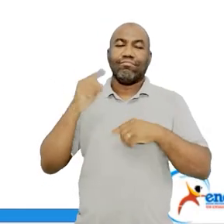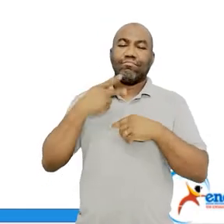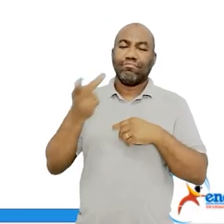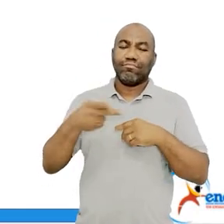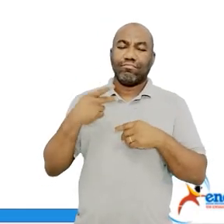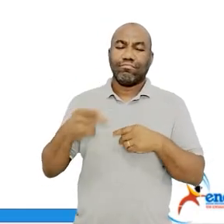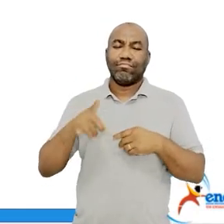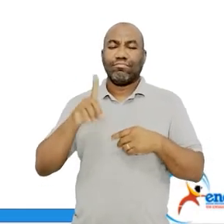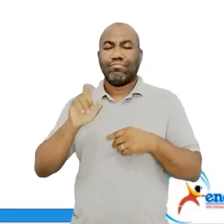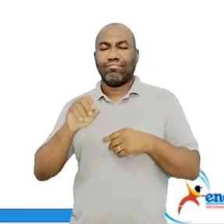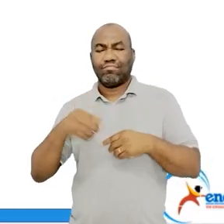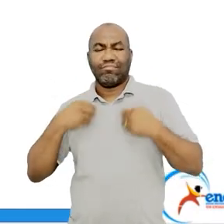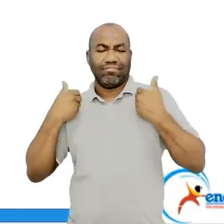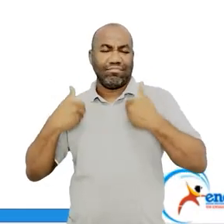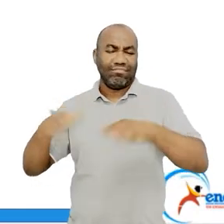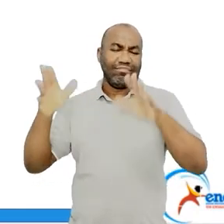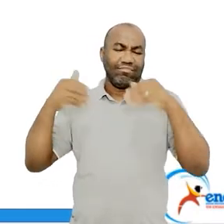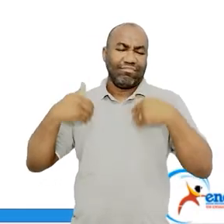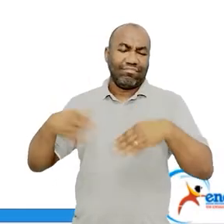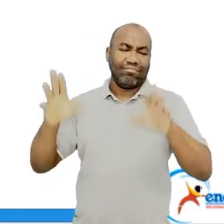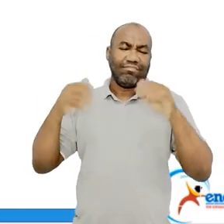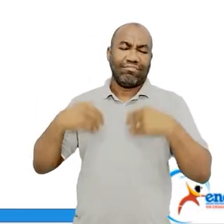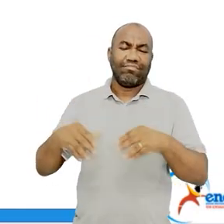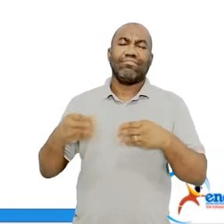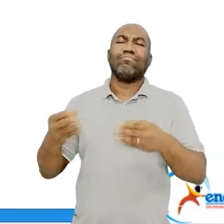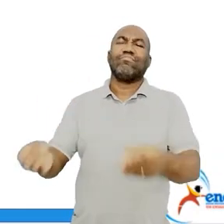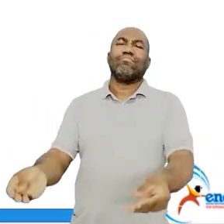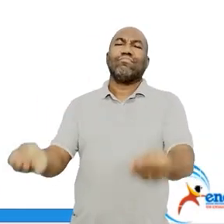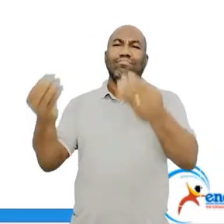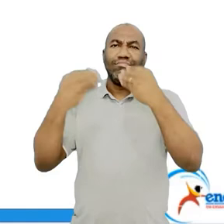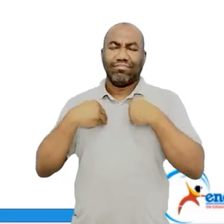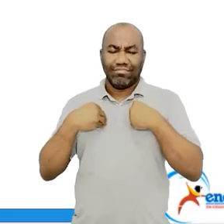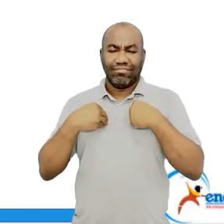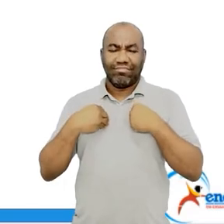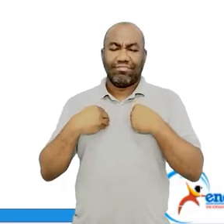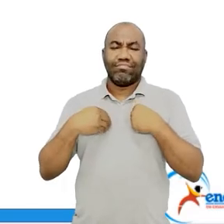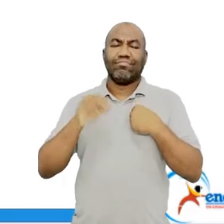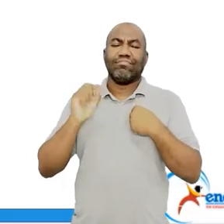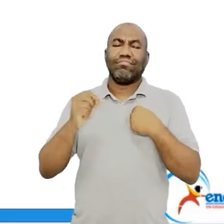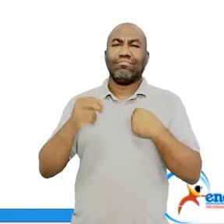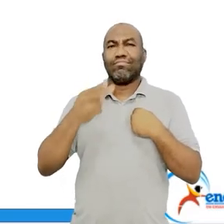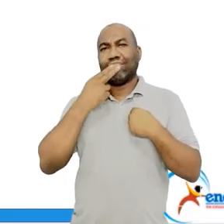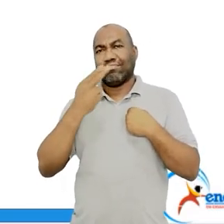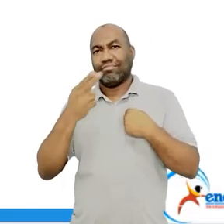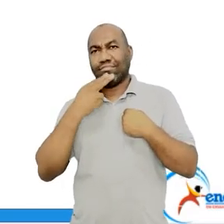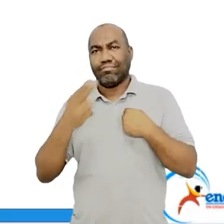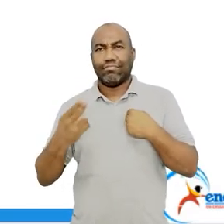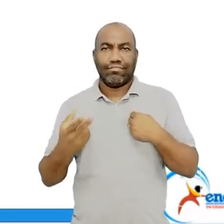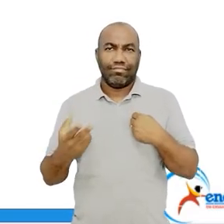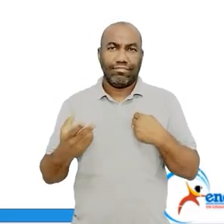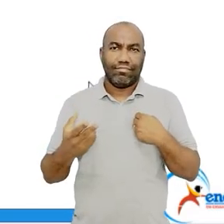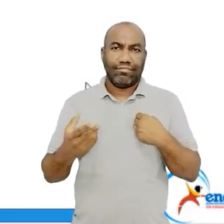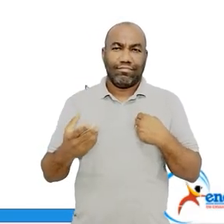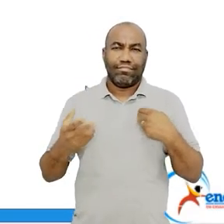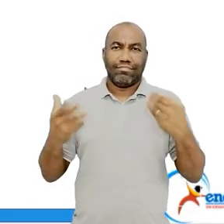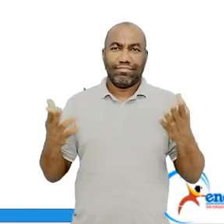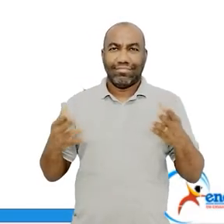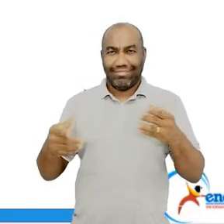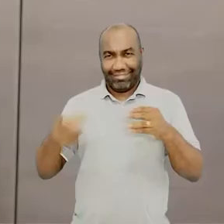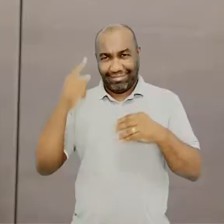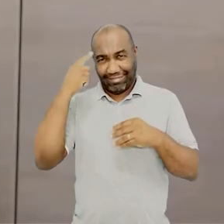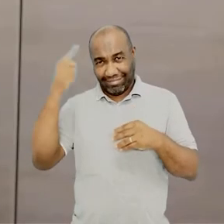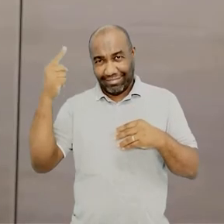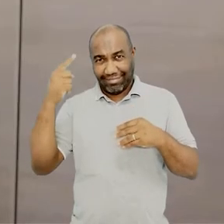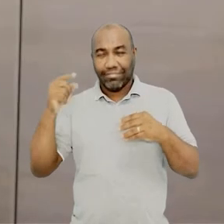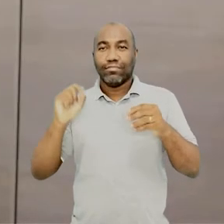dias. Deixe disso, camarada. Me dá um cigarro. Olha só que interessante. Volta aqui. Quando,